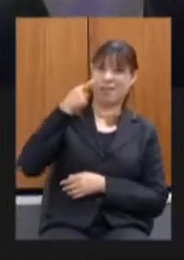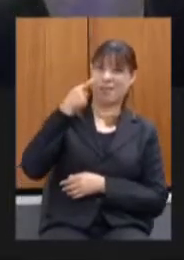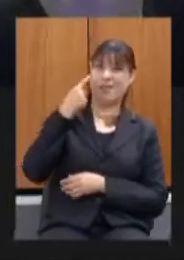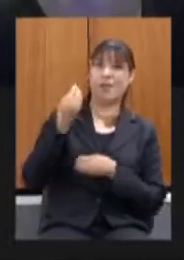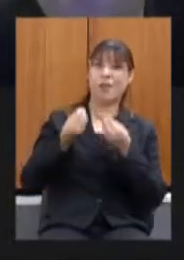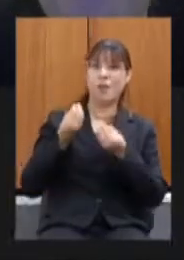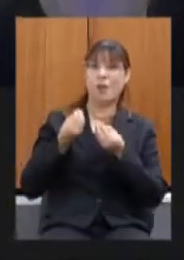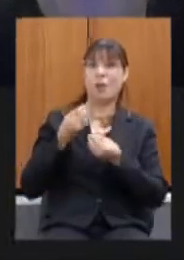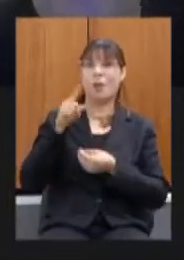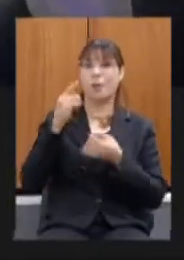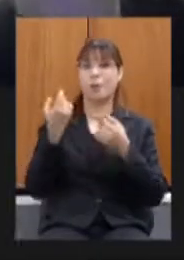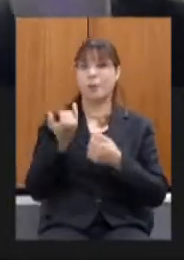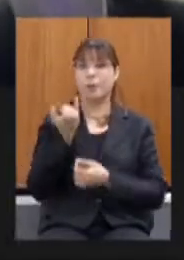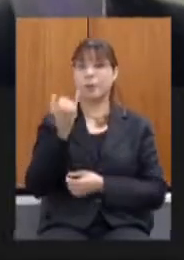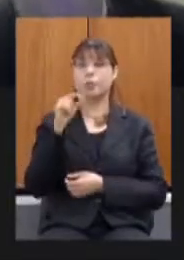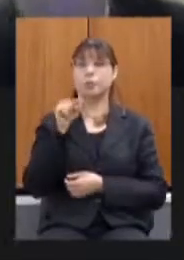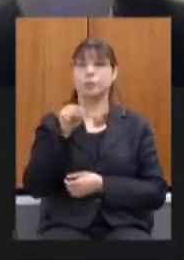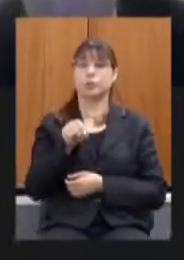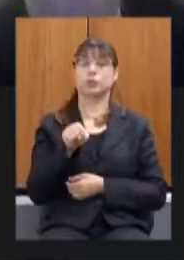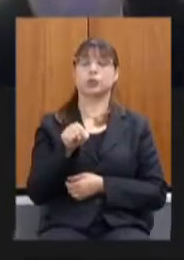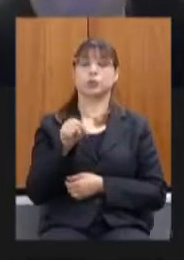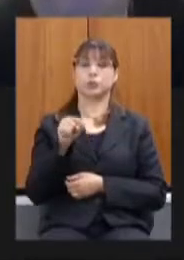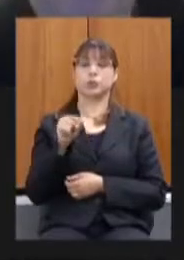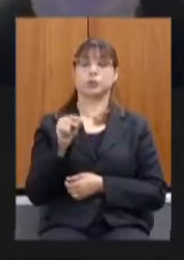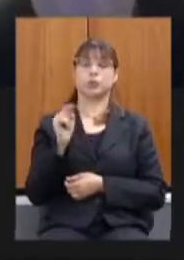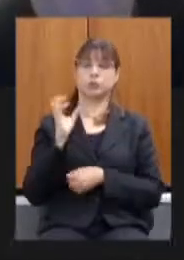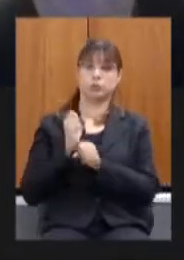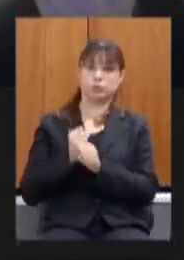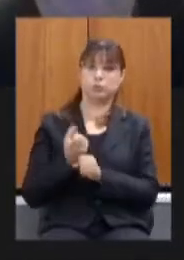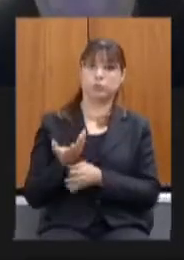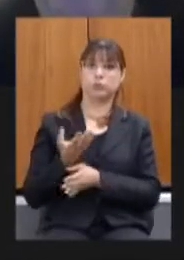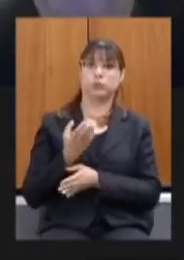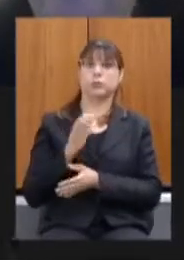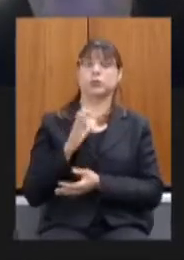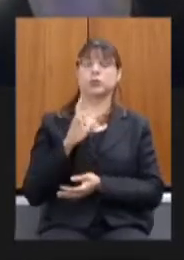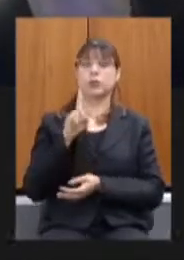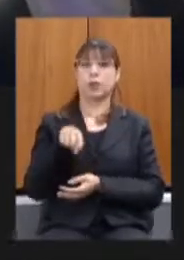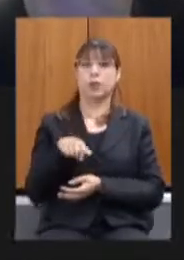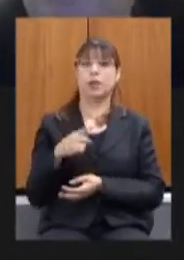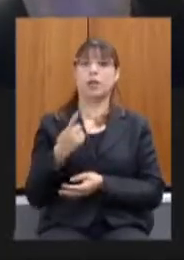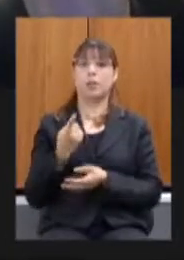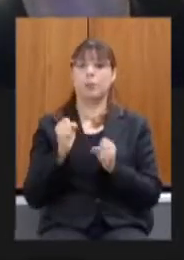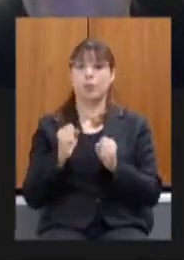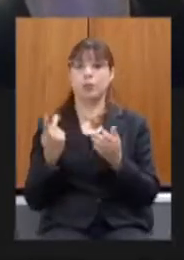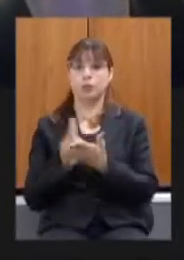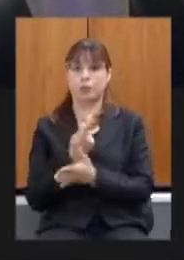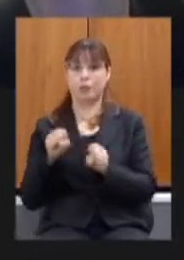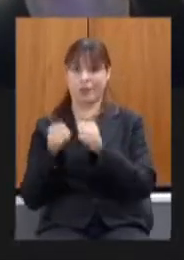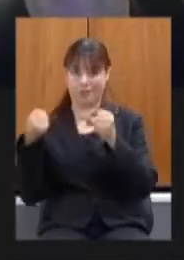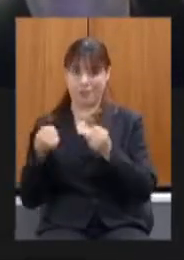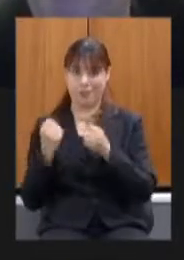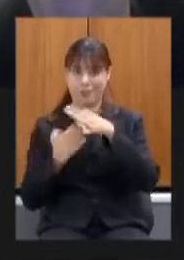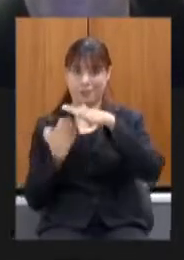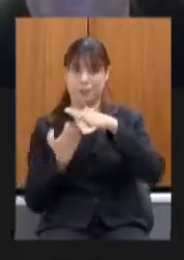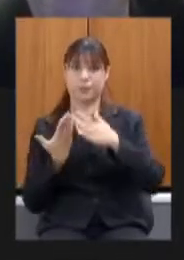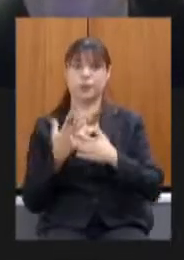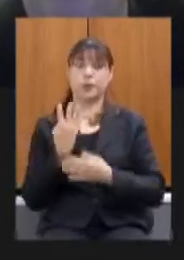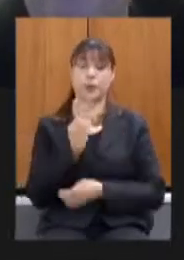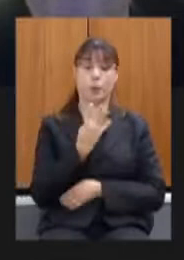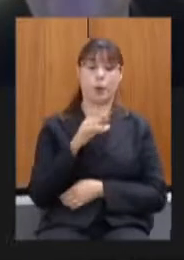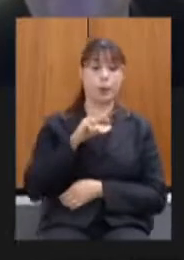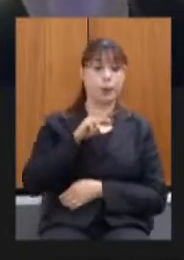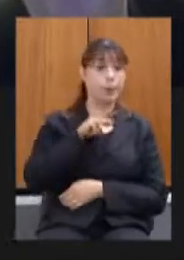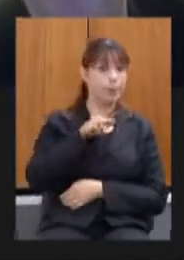bancarrota a falência então caixa saímos de 4 milhões que é o que foi deixado